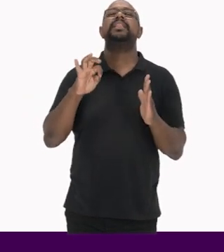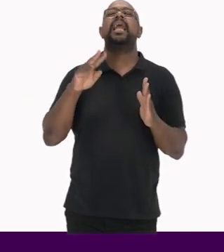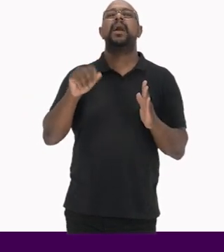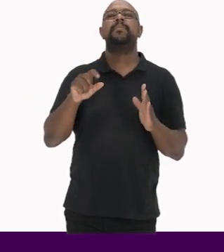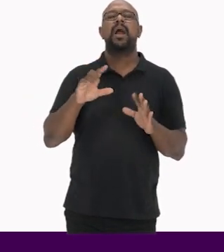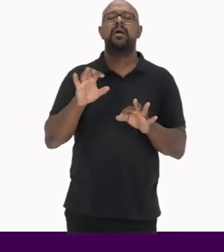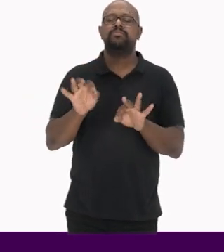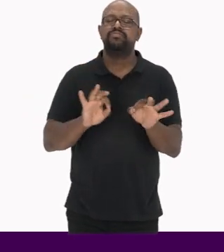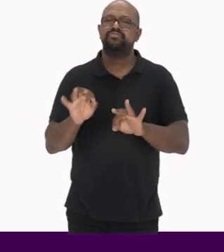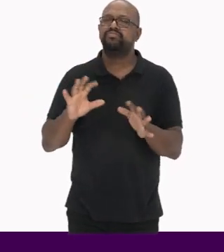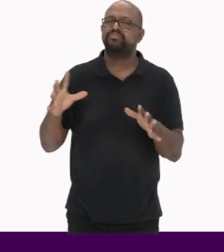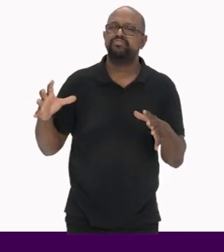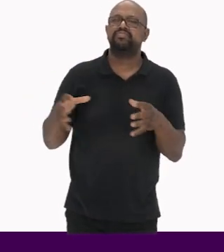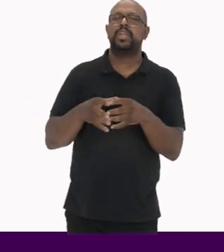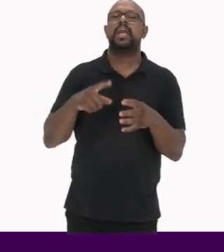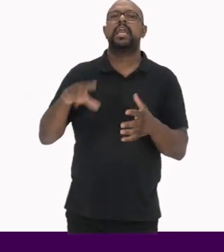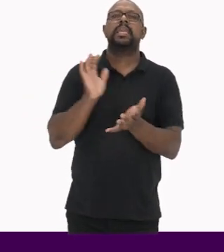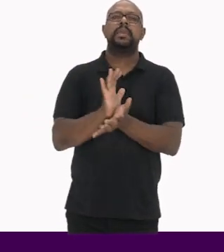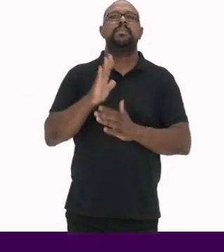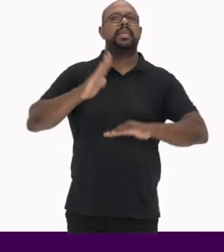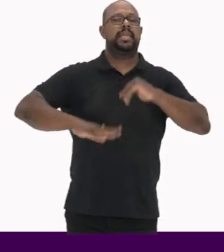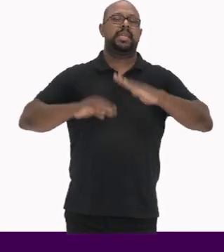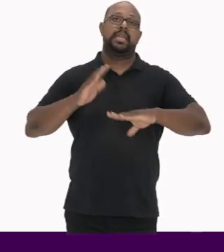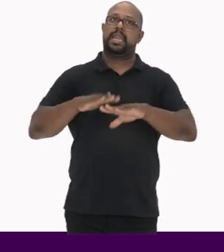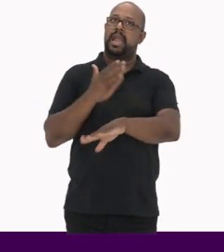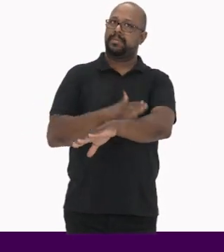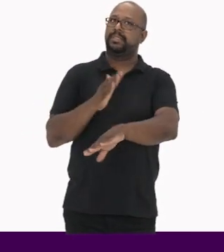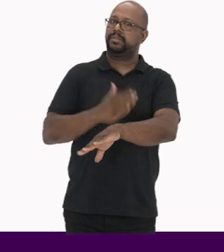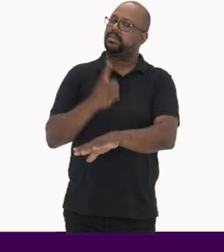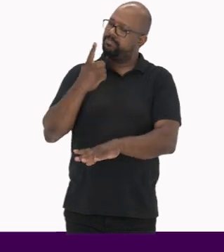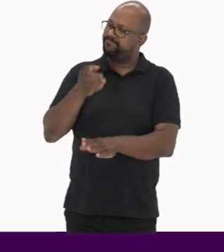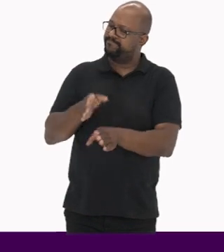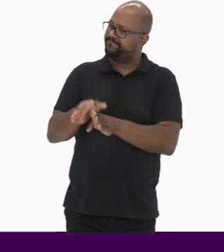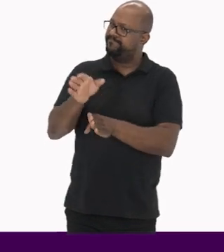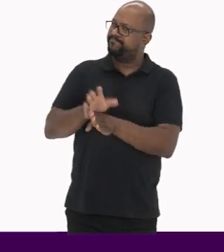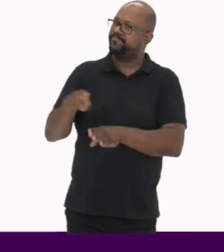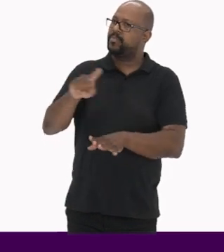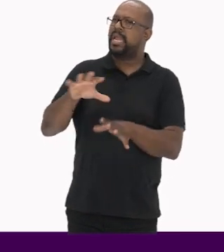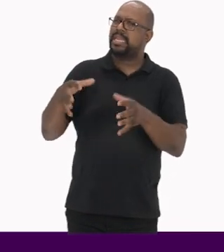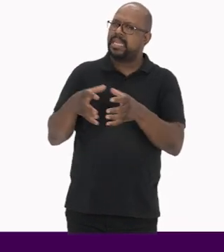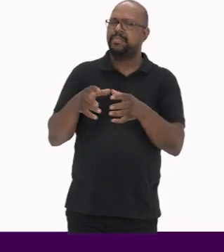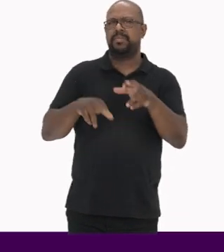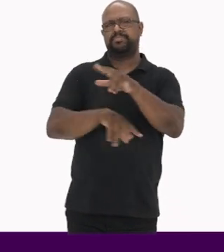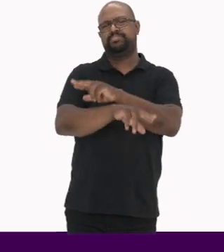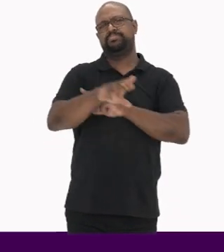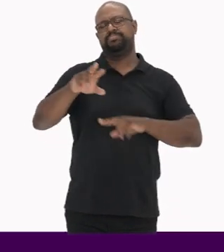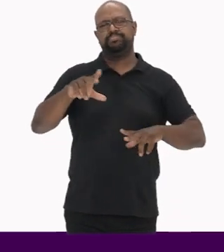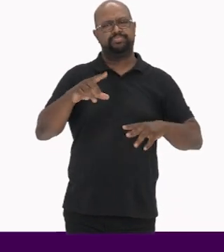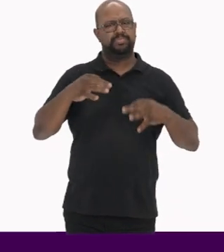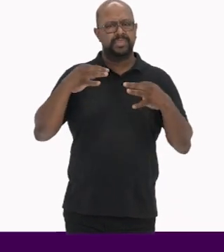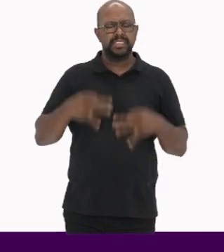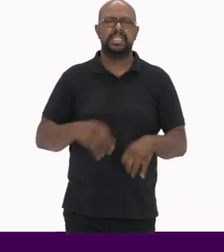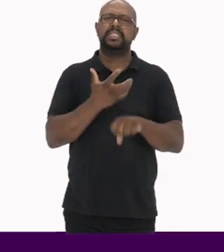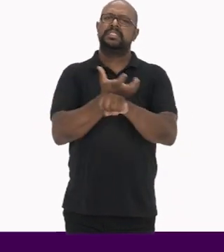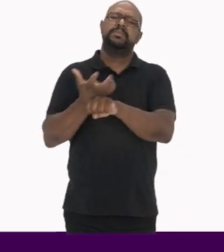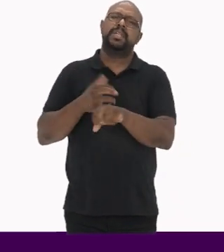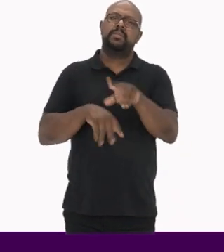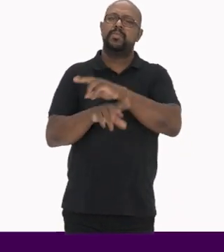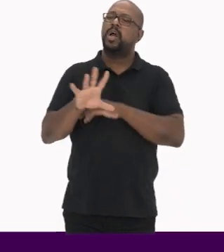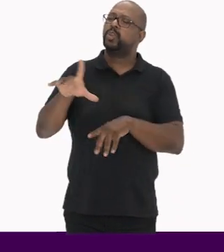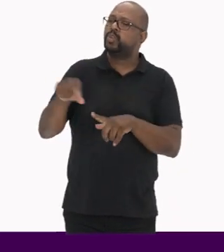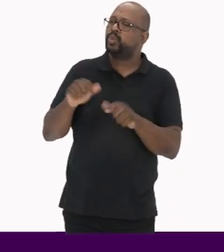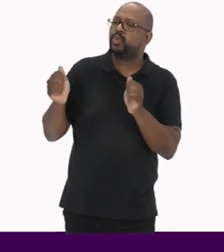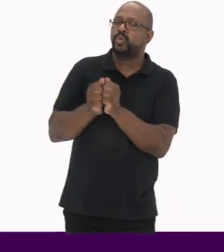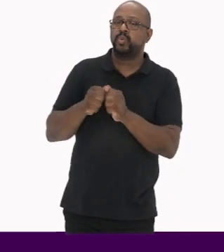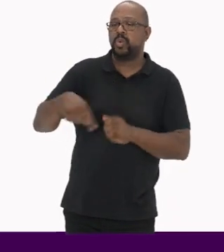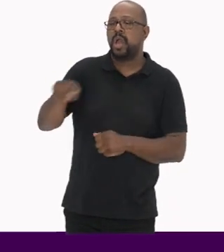etapa a formação das equipes e capacitação Recomenda-se que seja uma equipe multidisciplinar Selecionada junto à